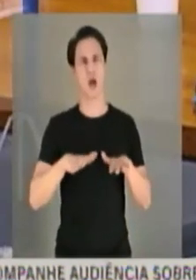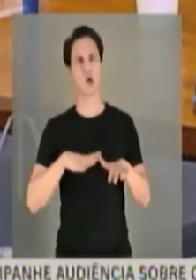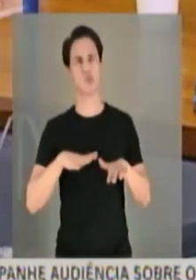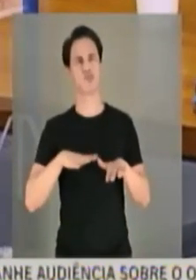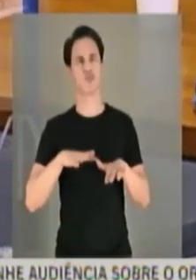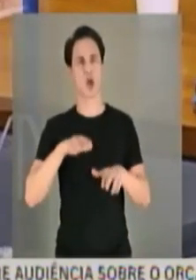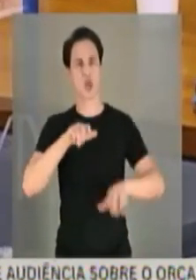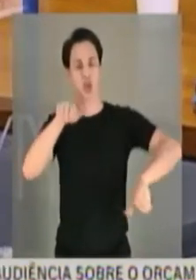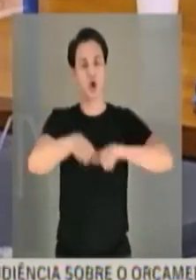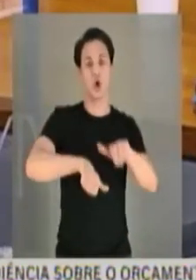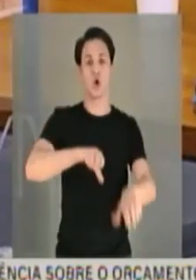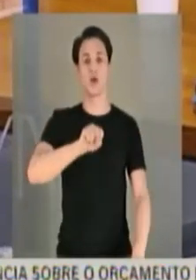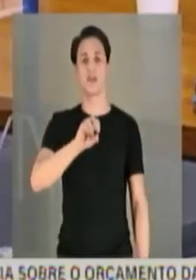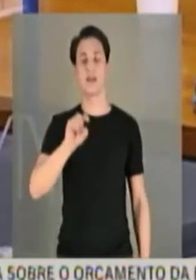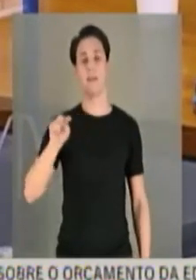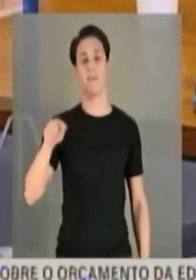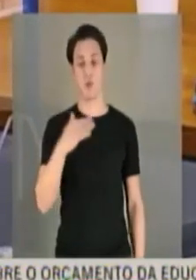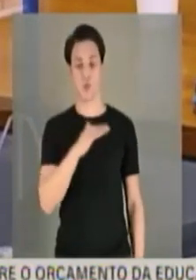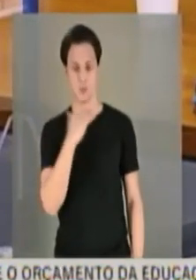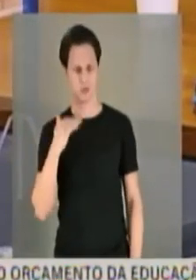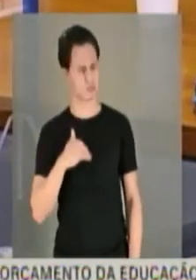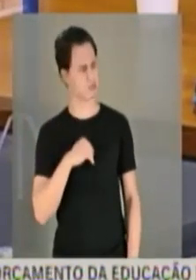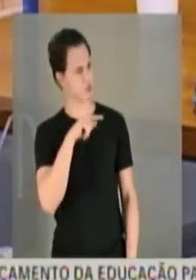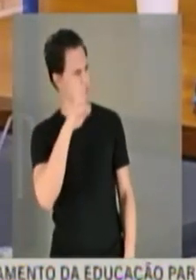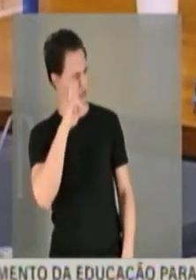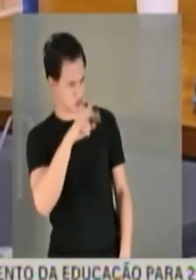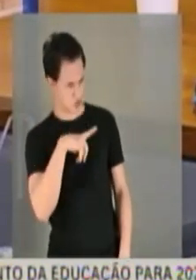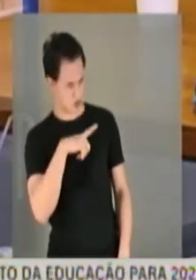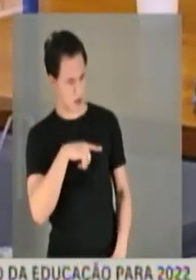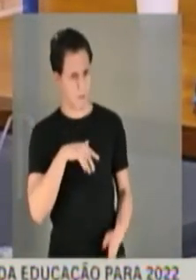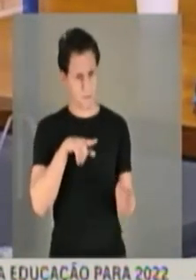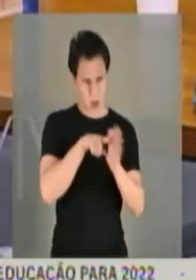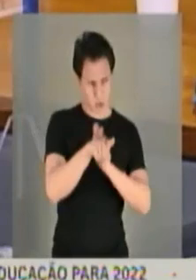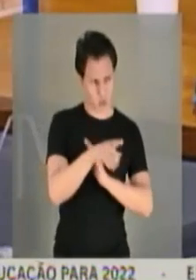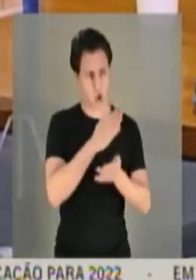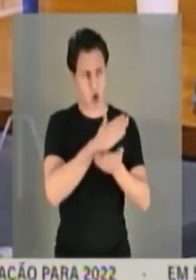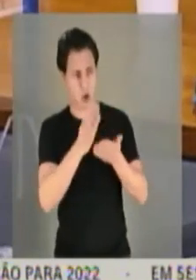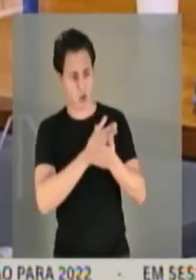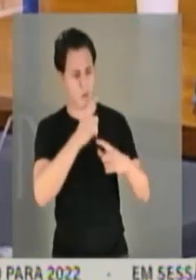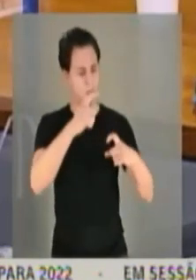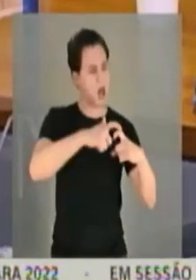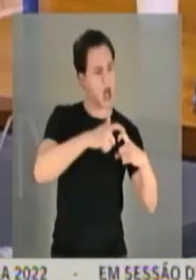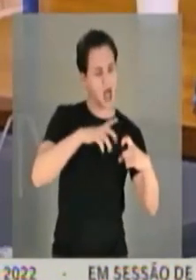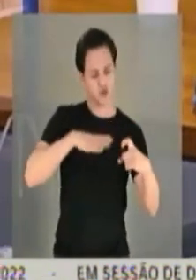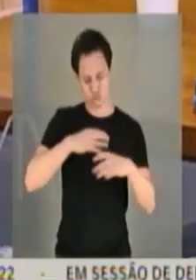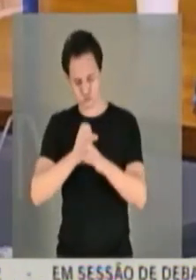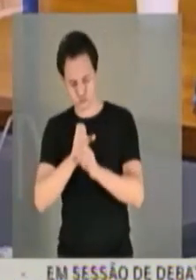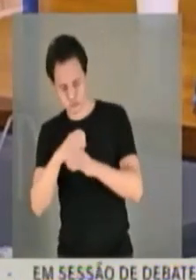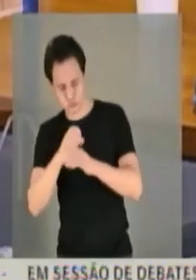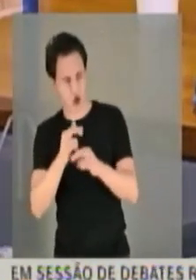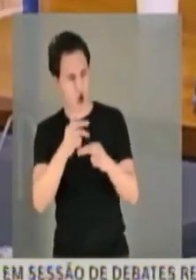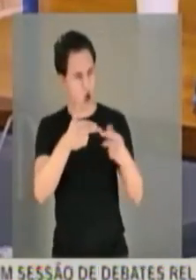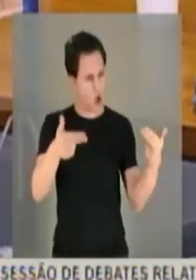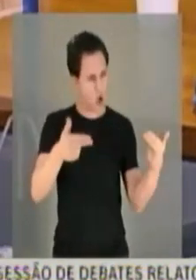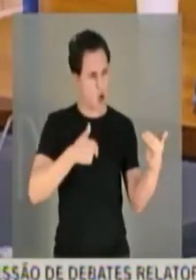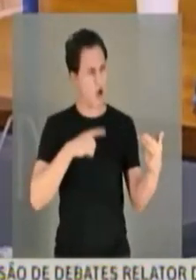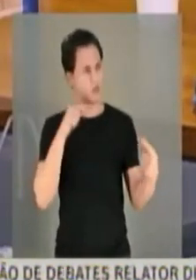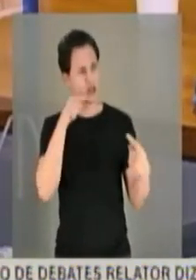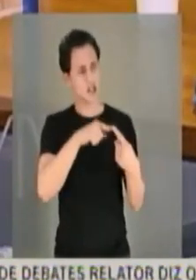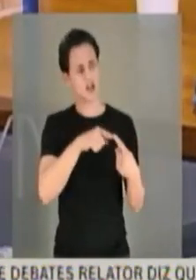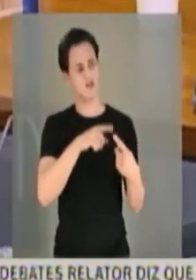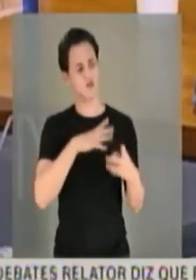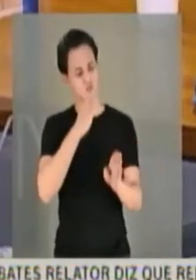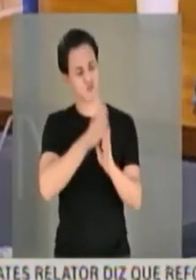mortes. O senhor ouviu algum médico, infectologista, o Ministério da Saúde, ouviu algumas pessoas para chegar a essa